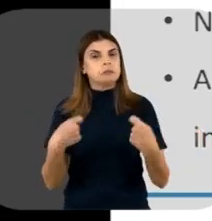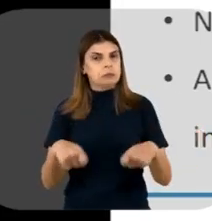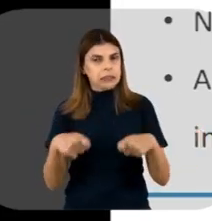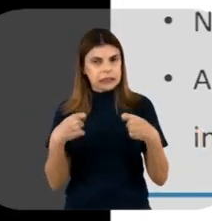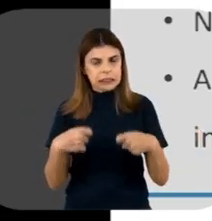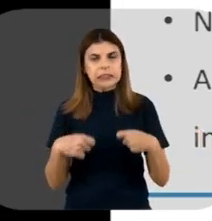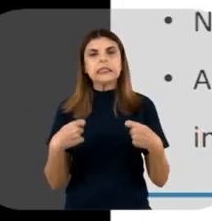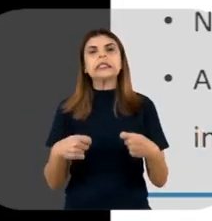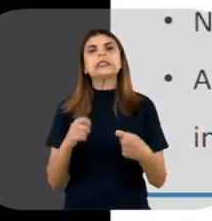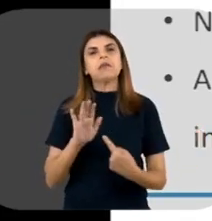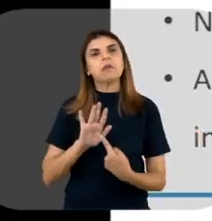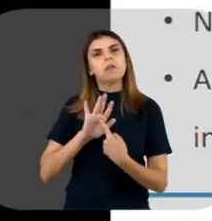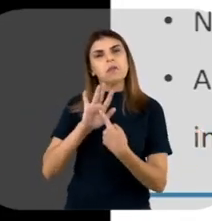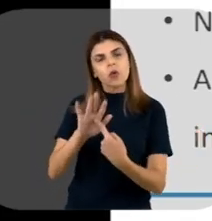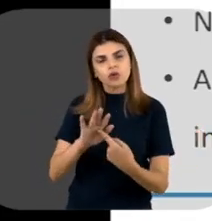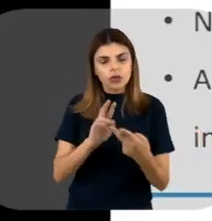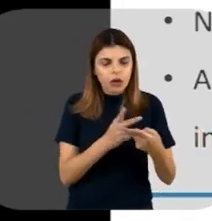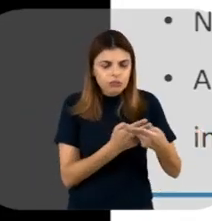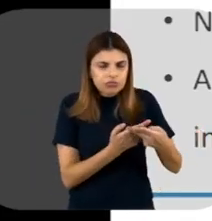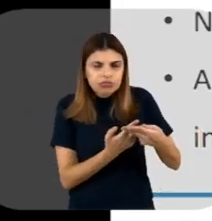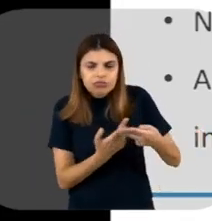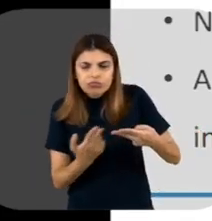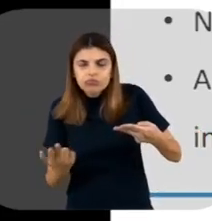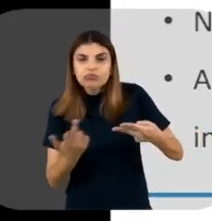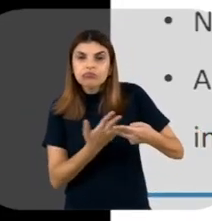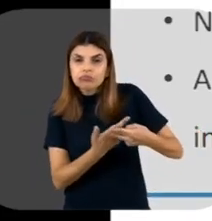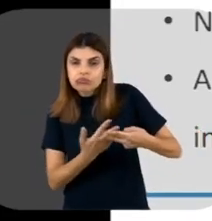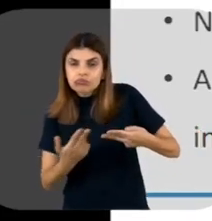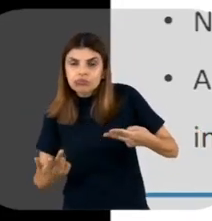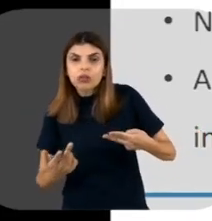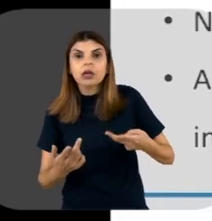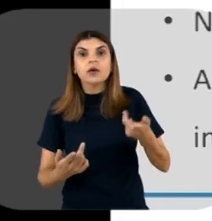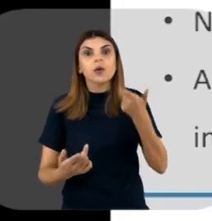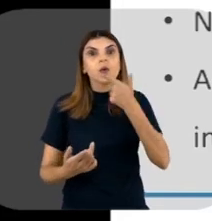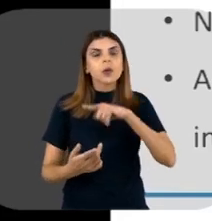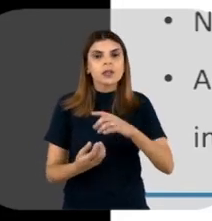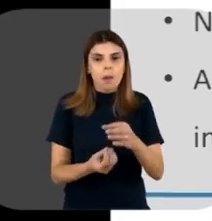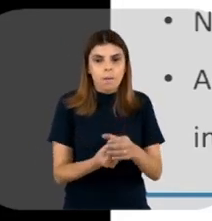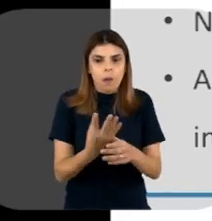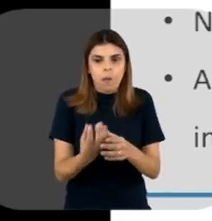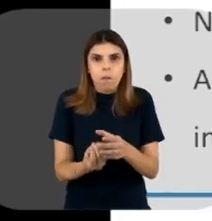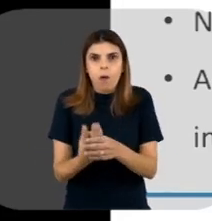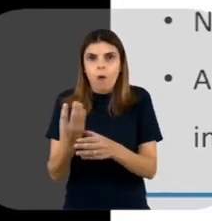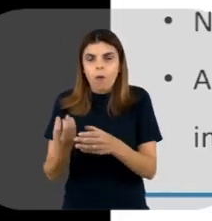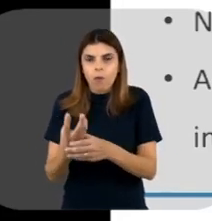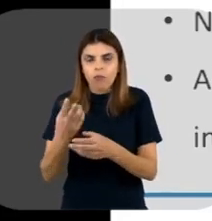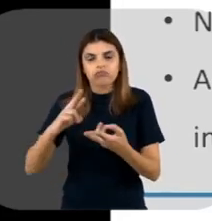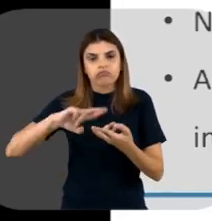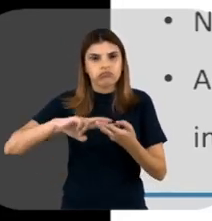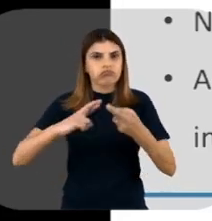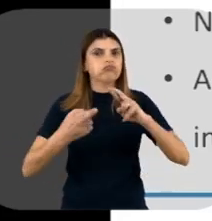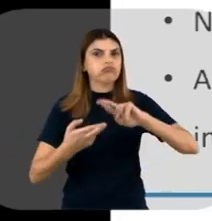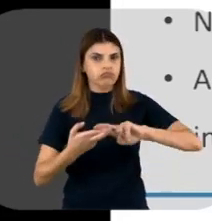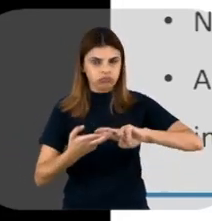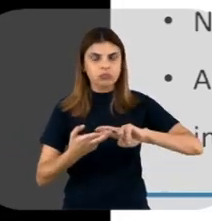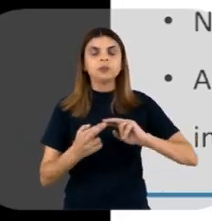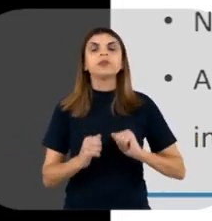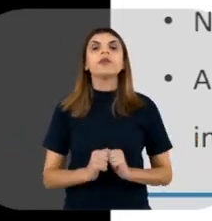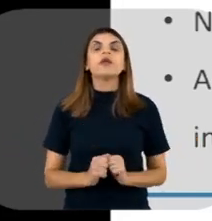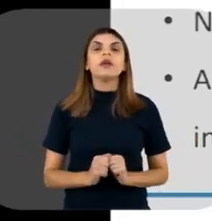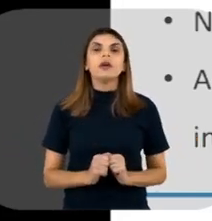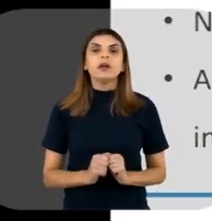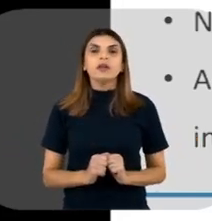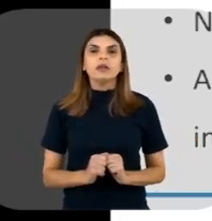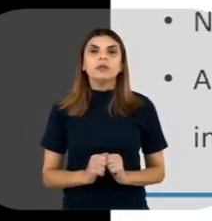ser, precisam ser feitas passagens para que você tenha a produção da sua proteína recombinante de interesse.